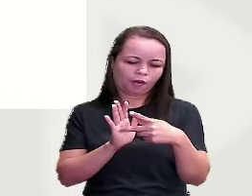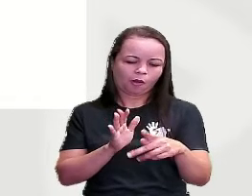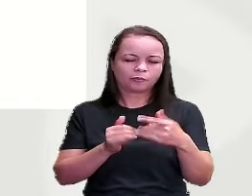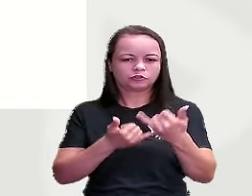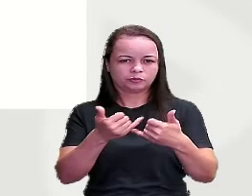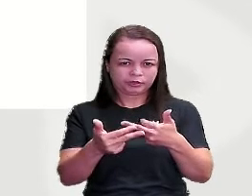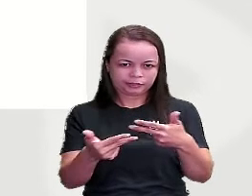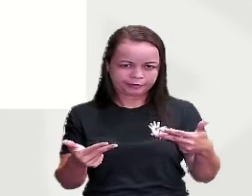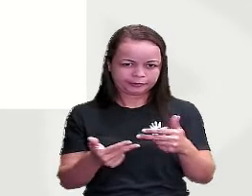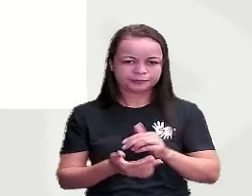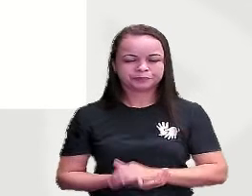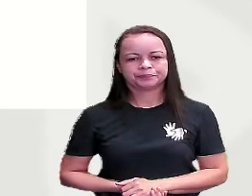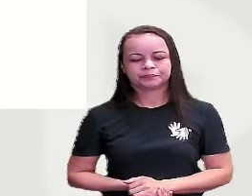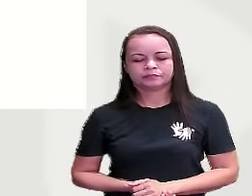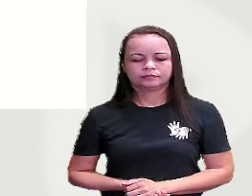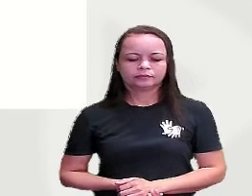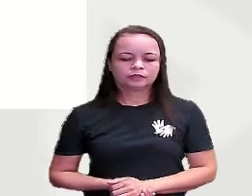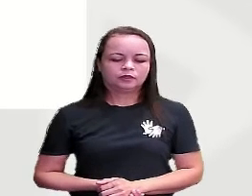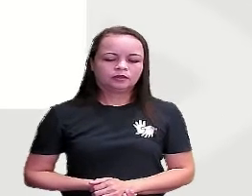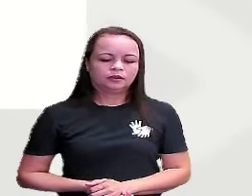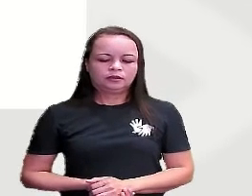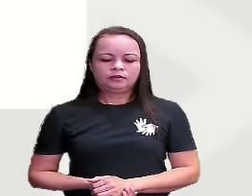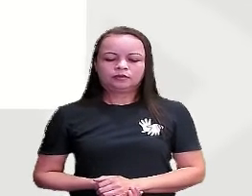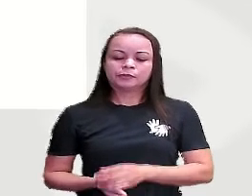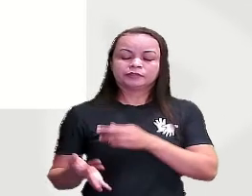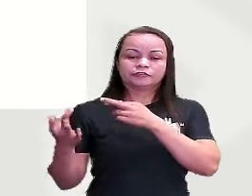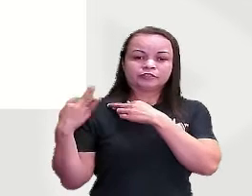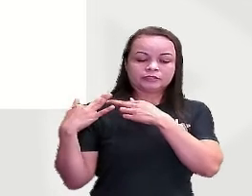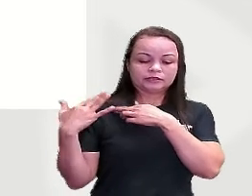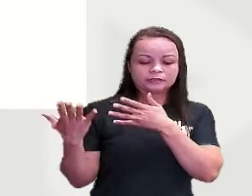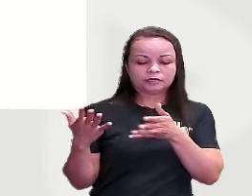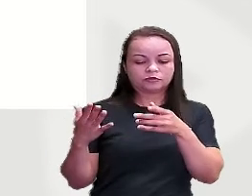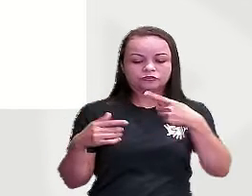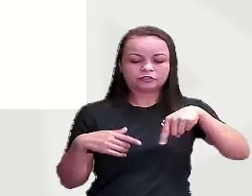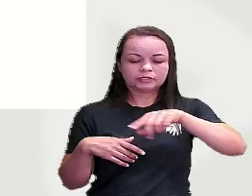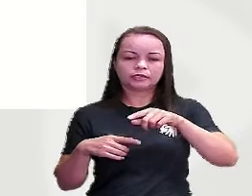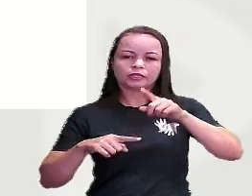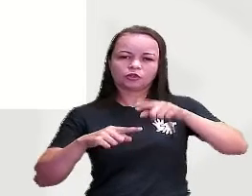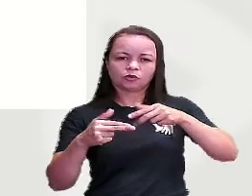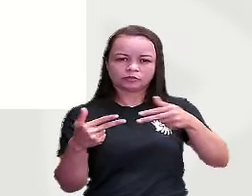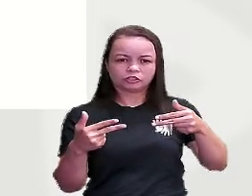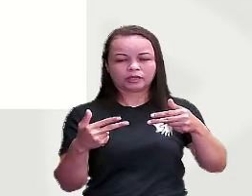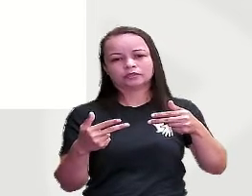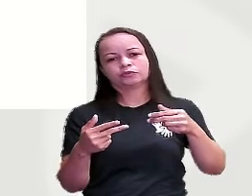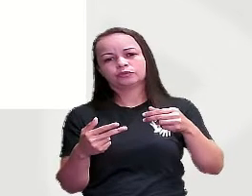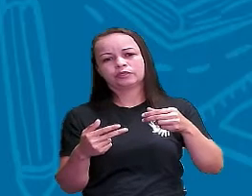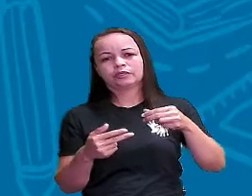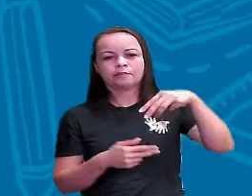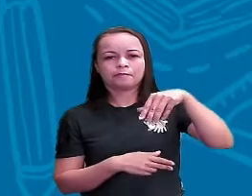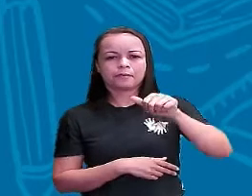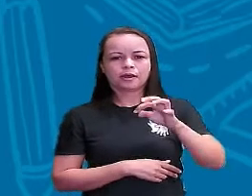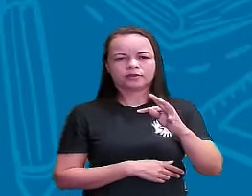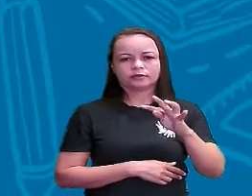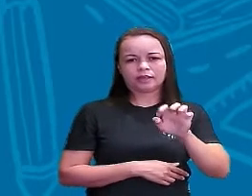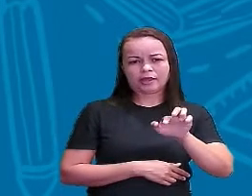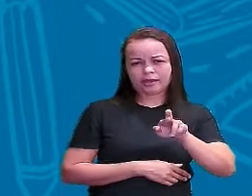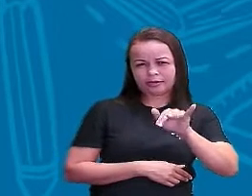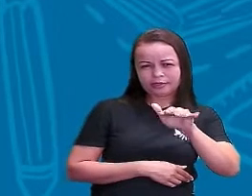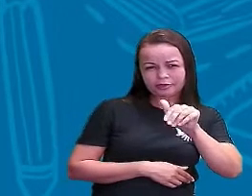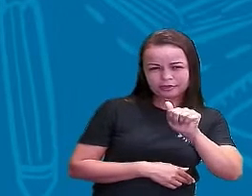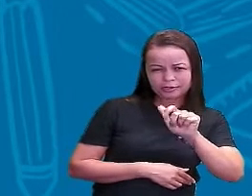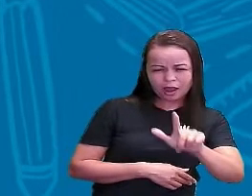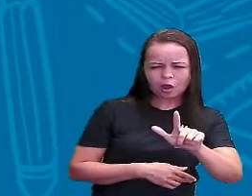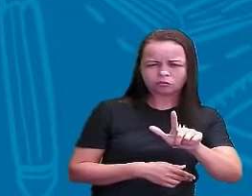Qual a definição que você daria para objeto e material? Tem diferença, professora?